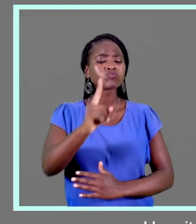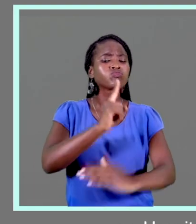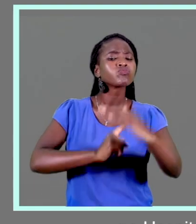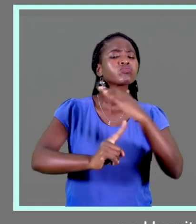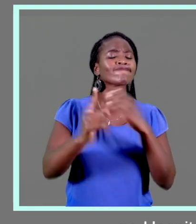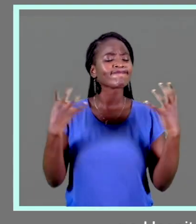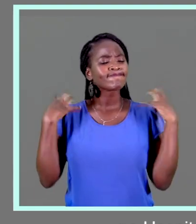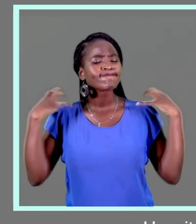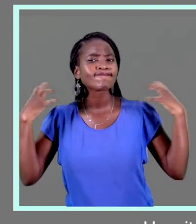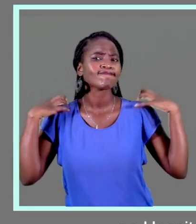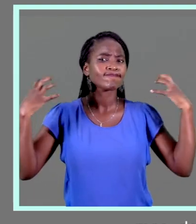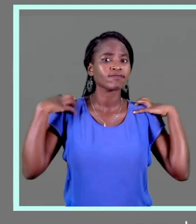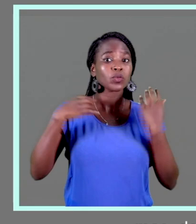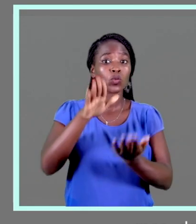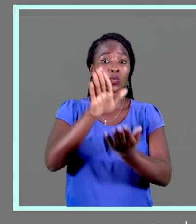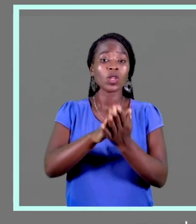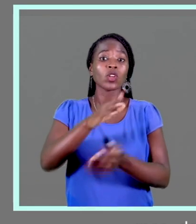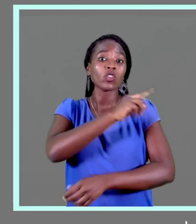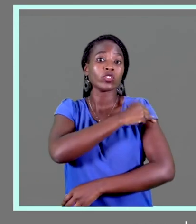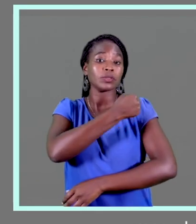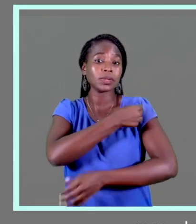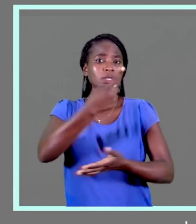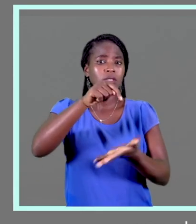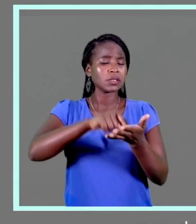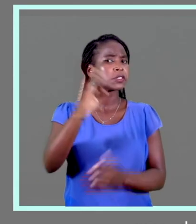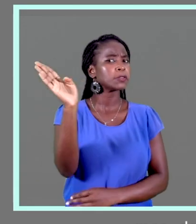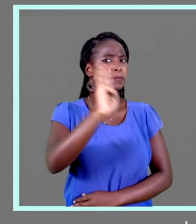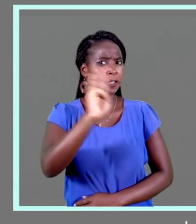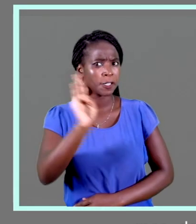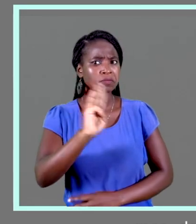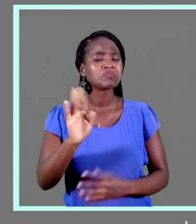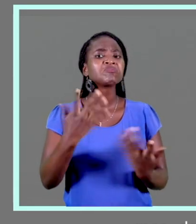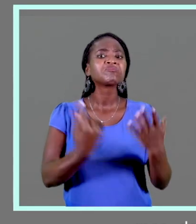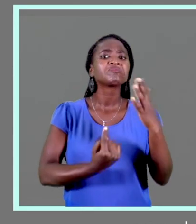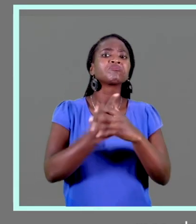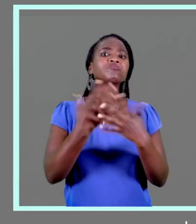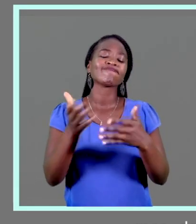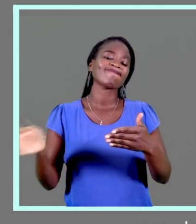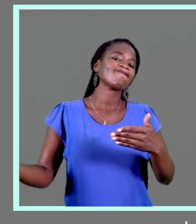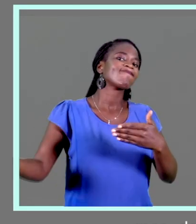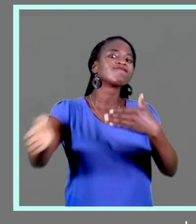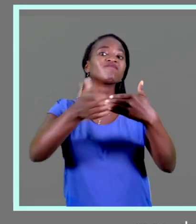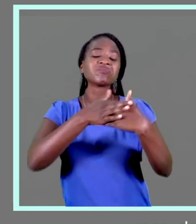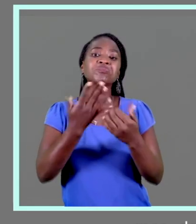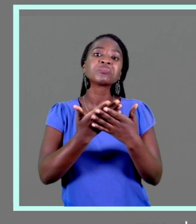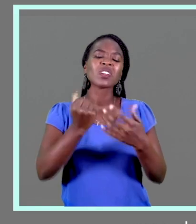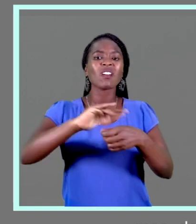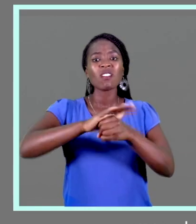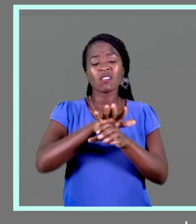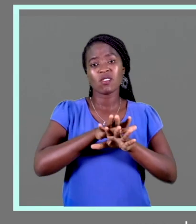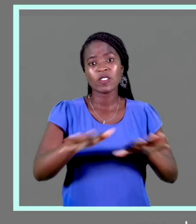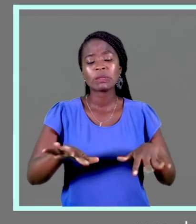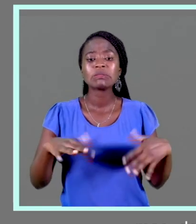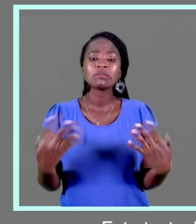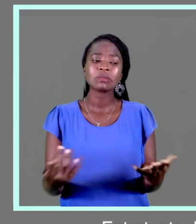Hospital Central da Beira. Mas, devido à pandemia da Covid-19, viu as sessões